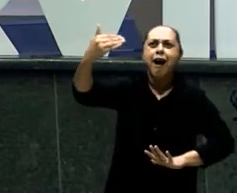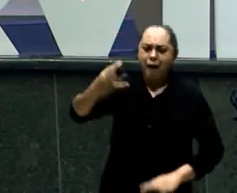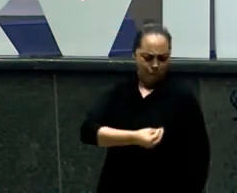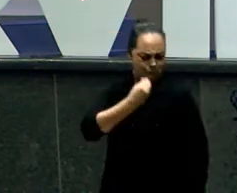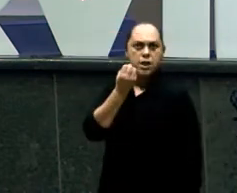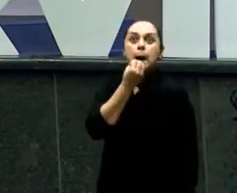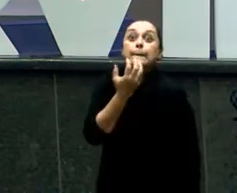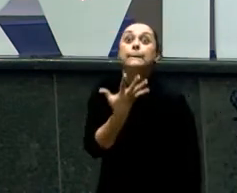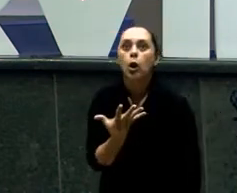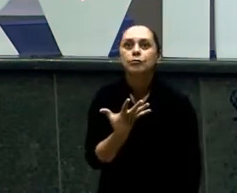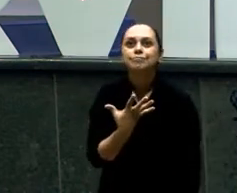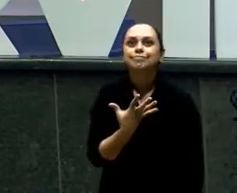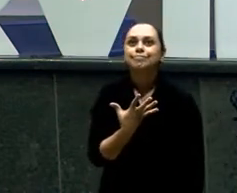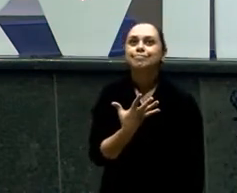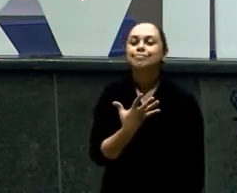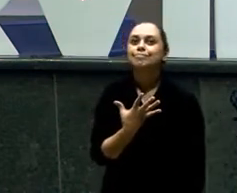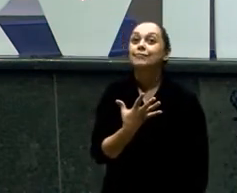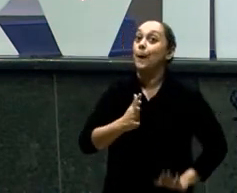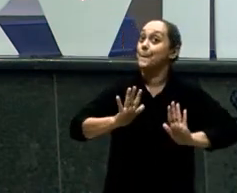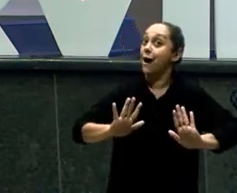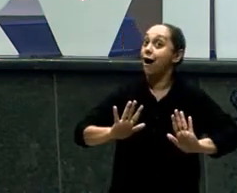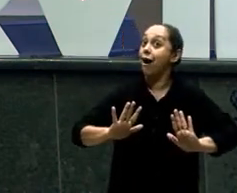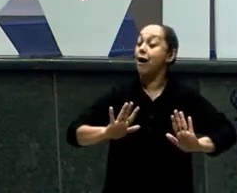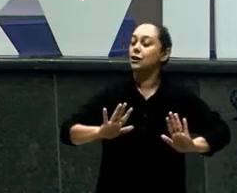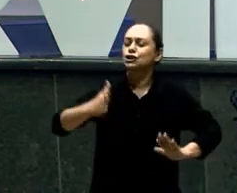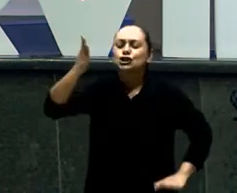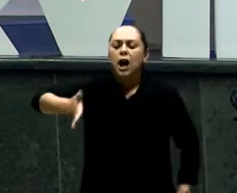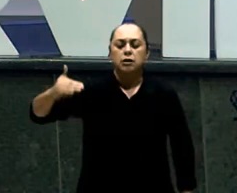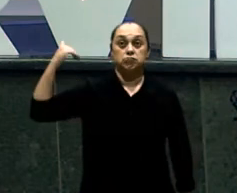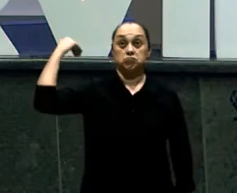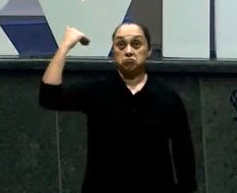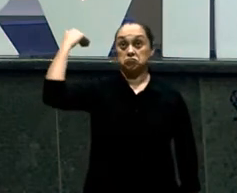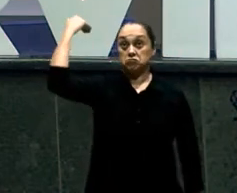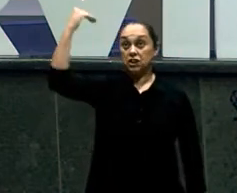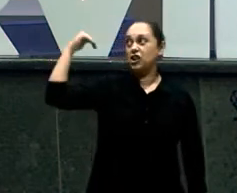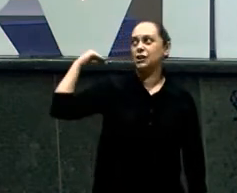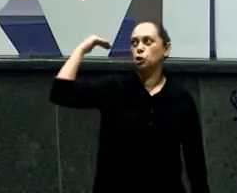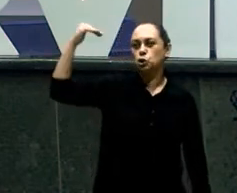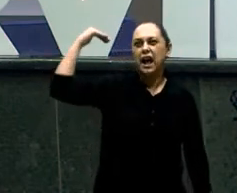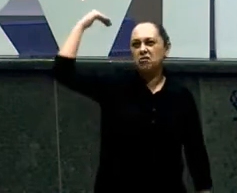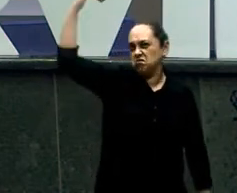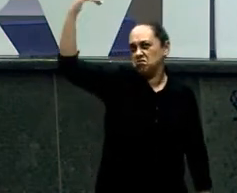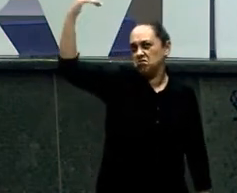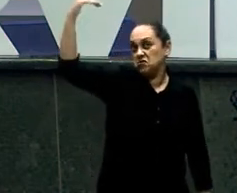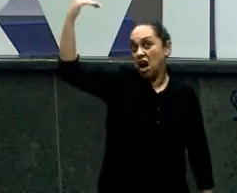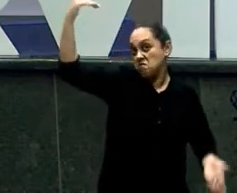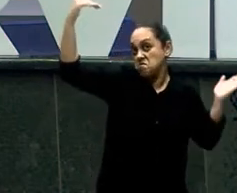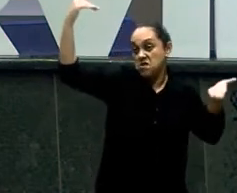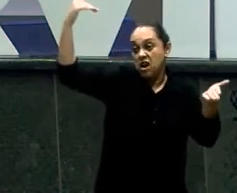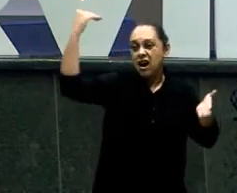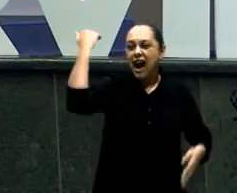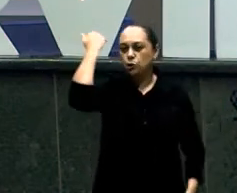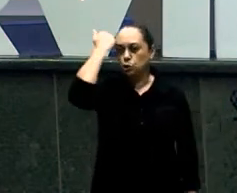não vai ter Porque pai Ali para cuidar de você Não vai ter a mãe Ali para cuidar de você Então mesmo que as vezes O pai e a mãe